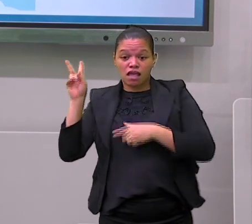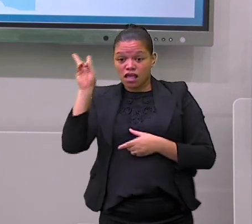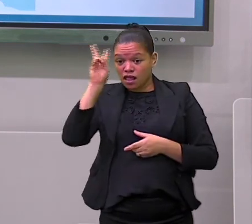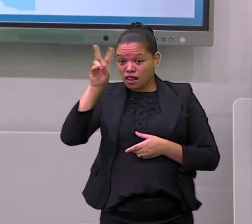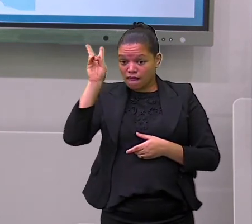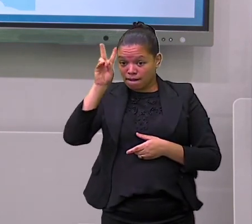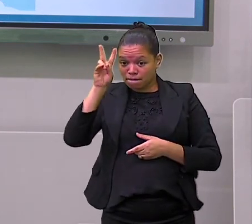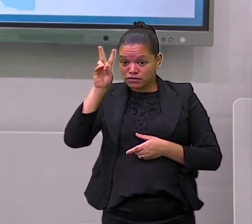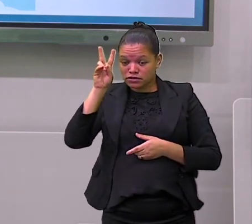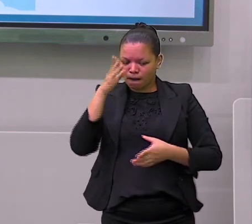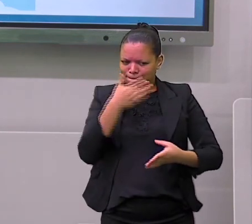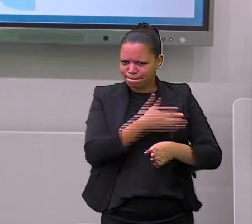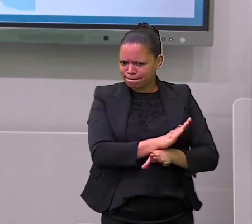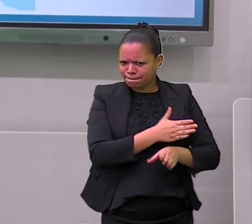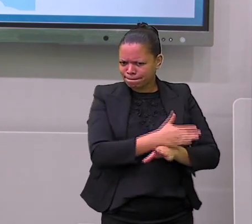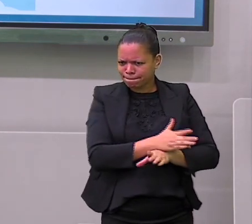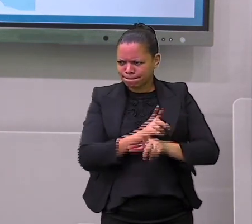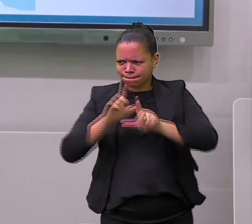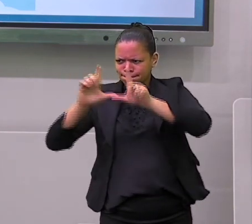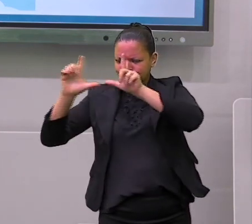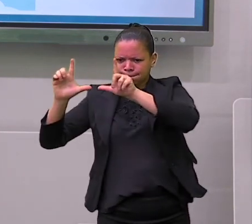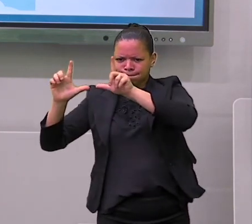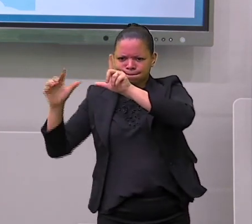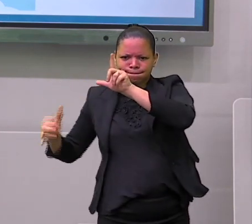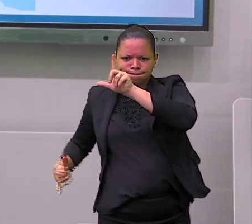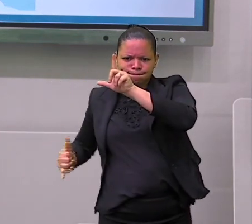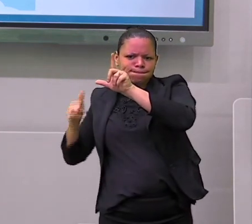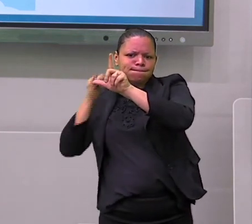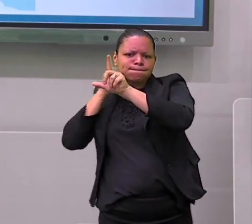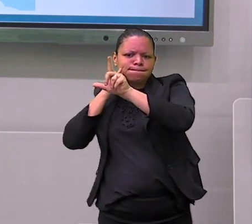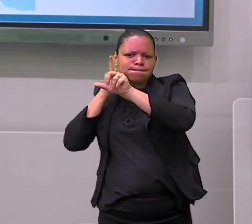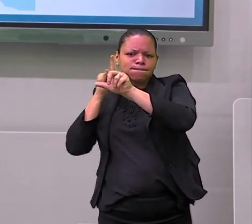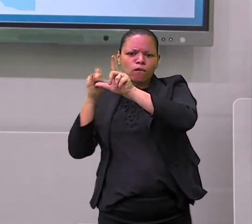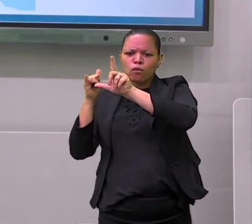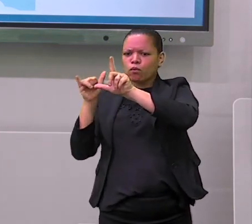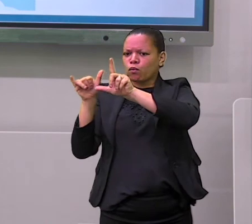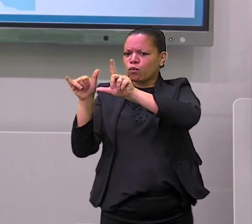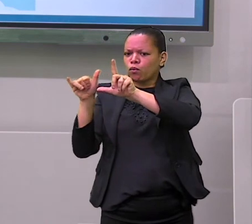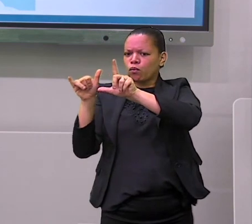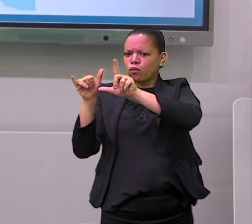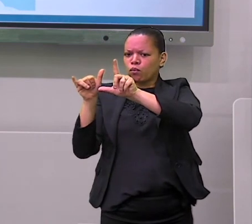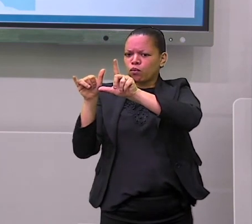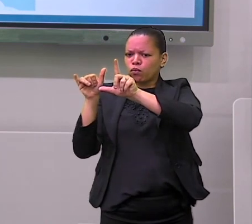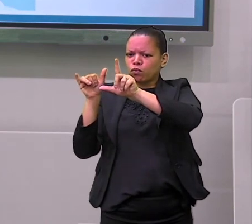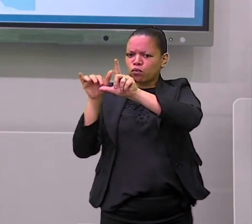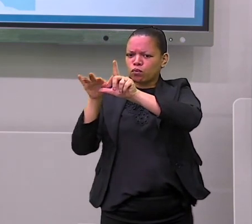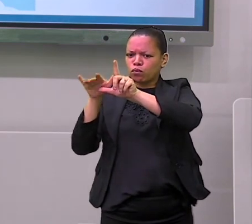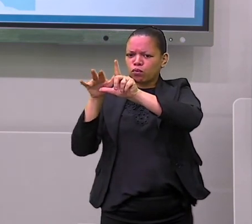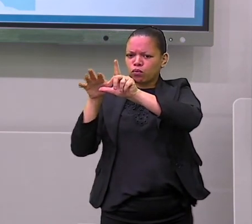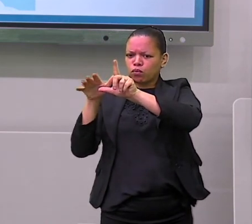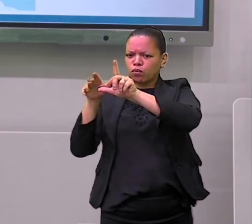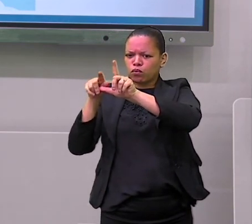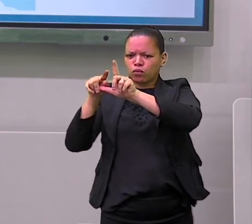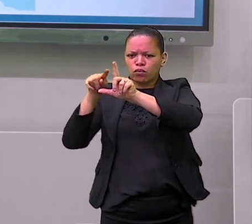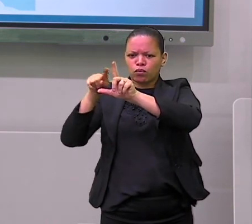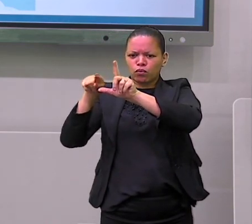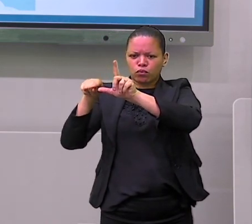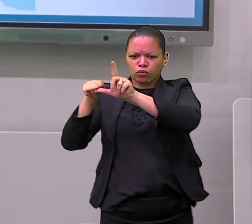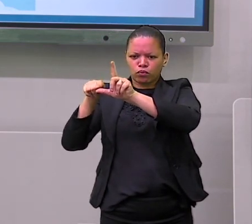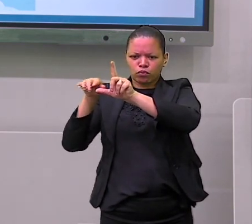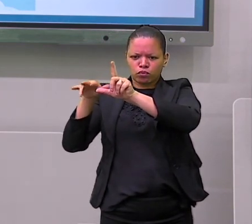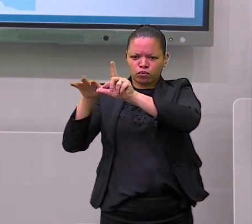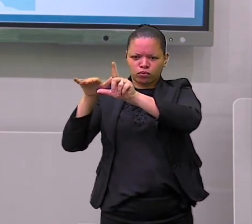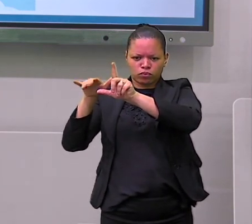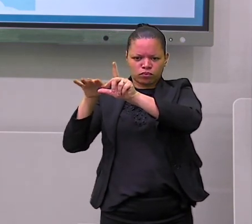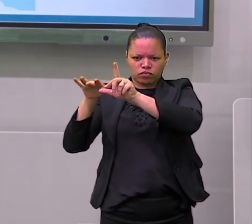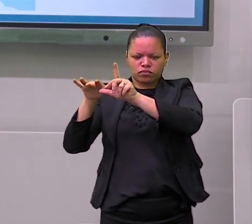você vai apontar a câmera do seu celular para esse código que aparece na sua tela, que você será direcionado para a